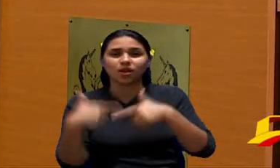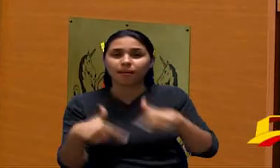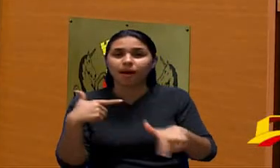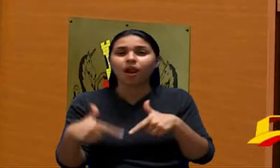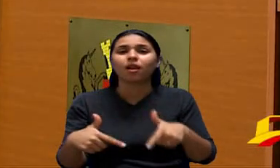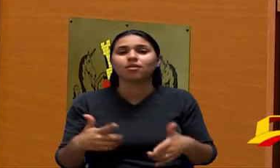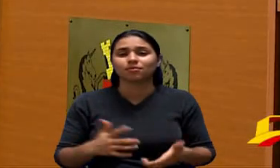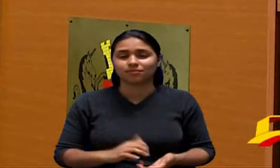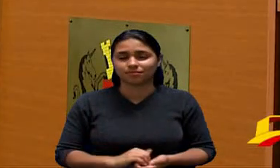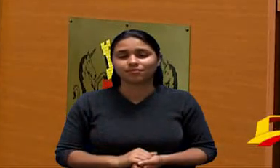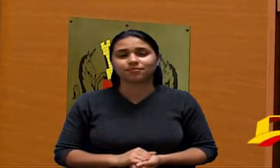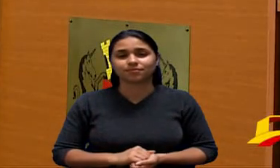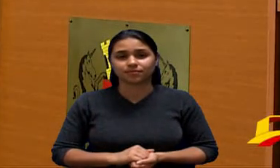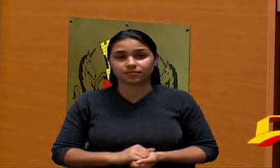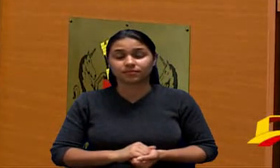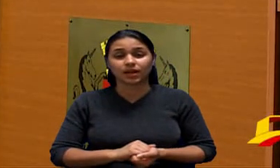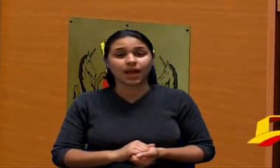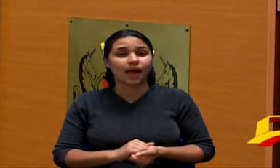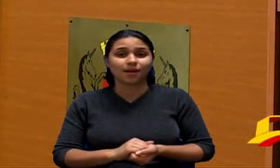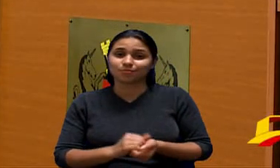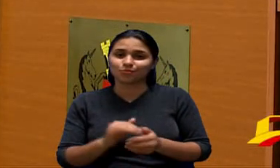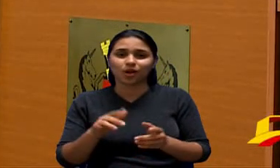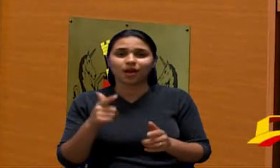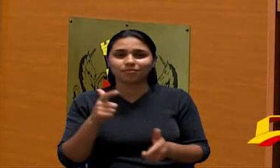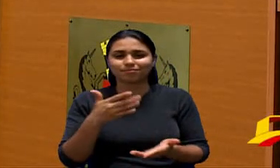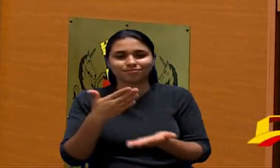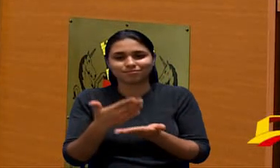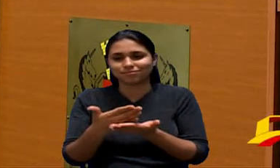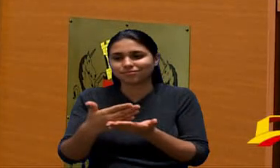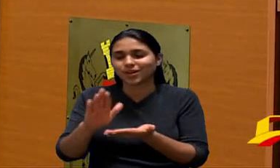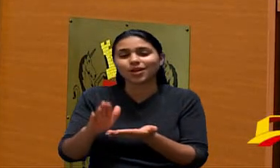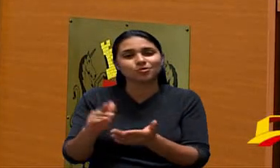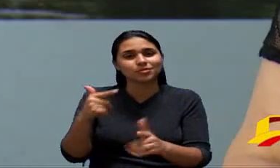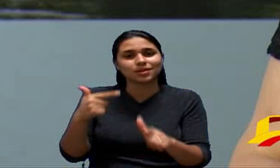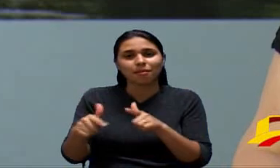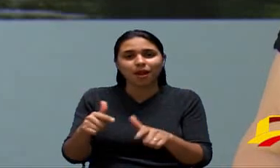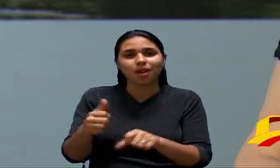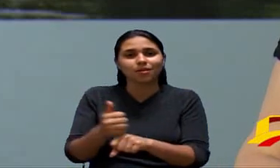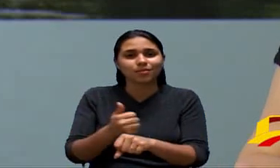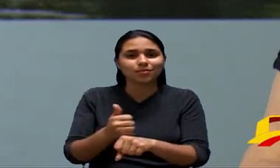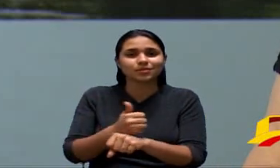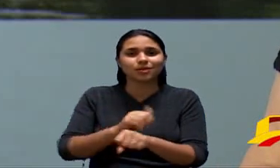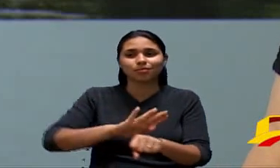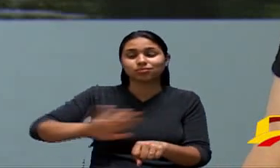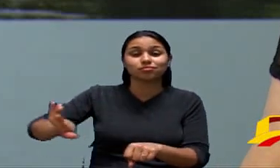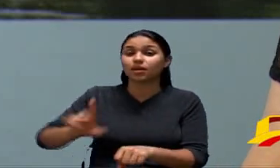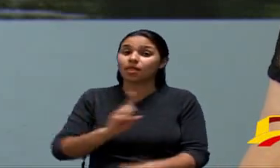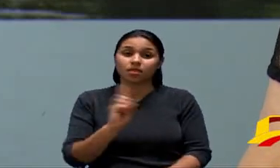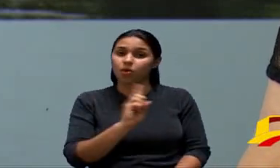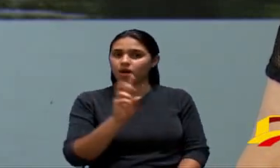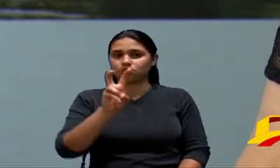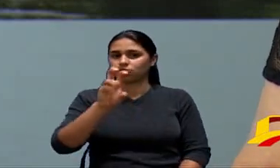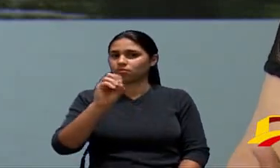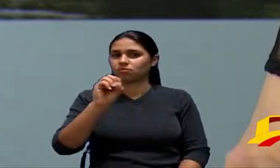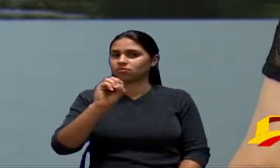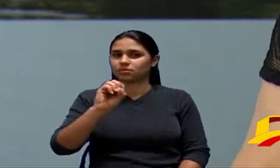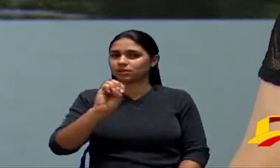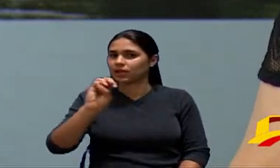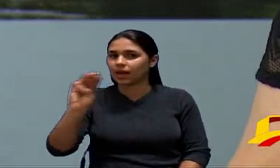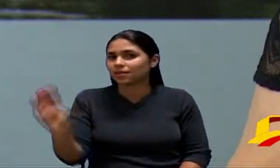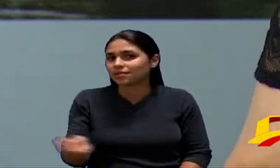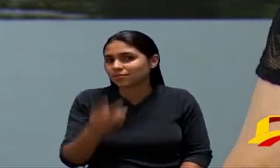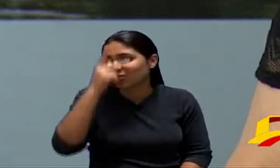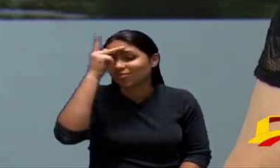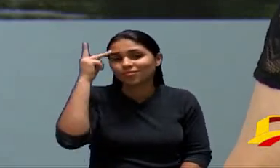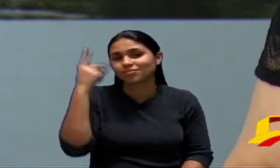deixando de ter a profissão acaba-se tudo e não é só os 500 mil frentistas vamos